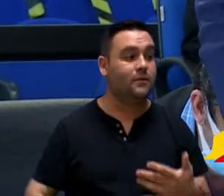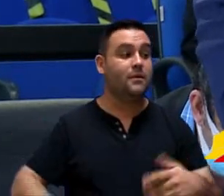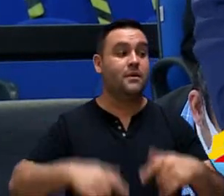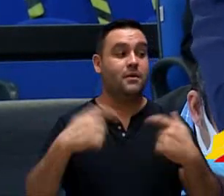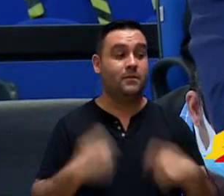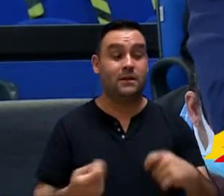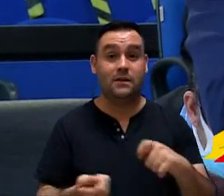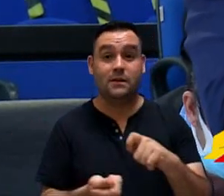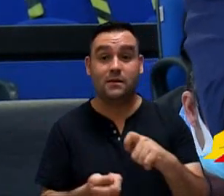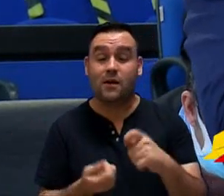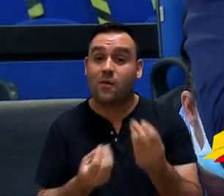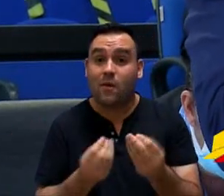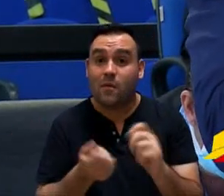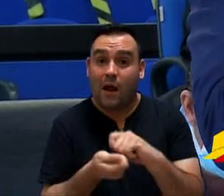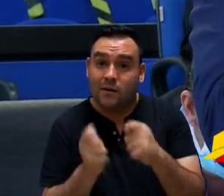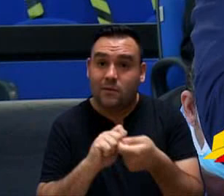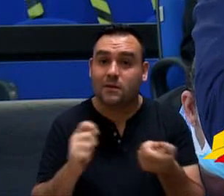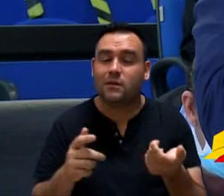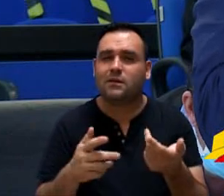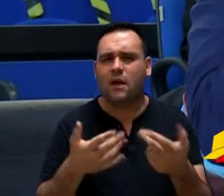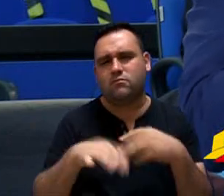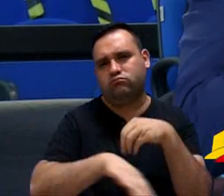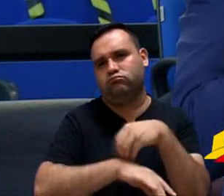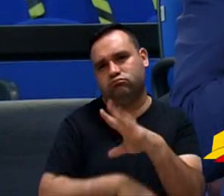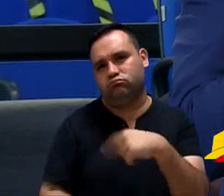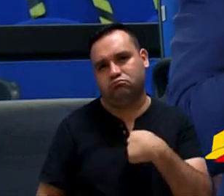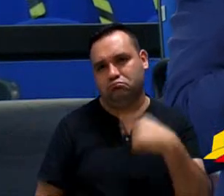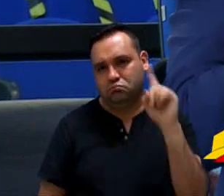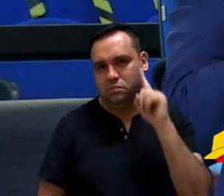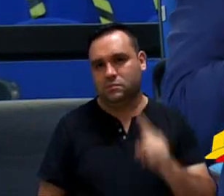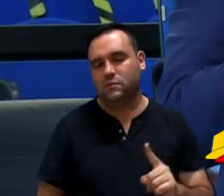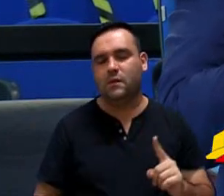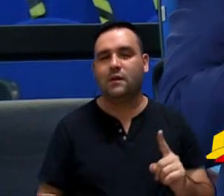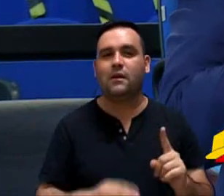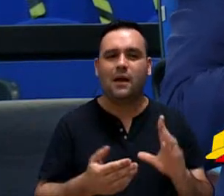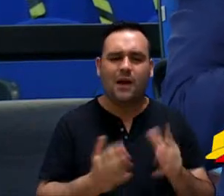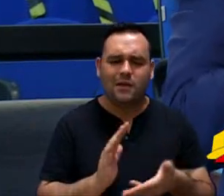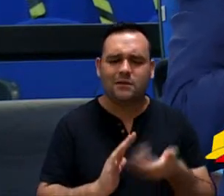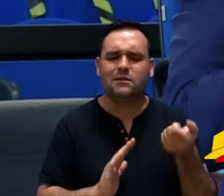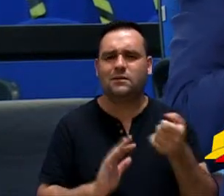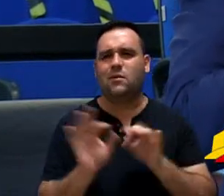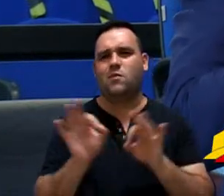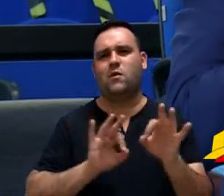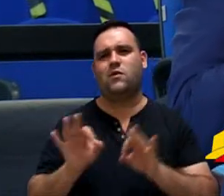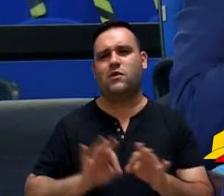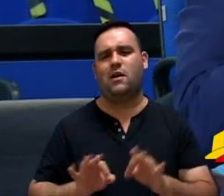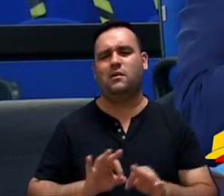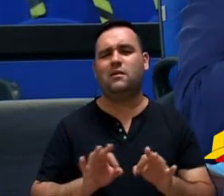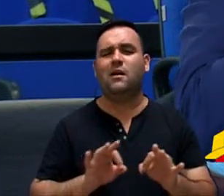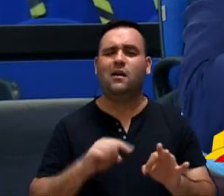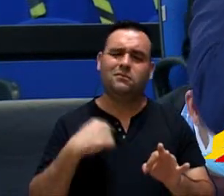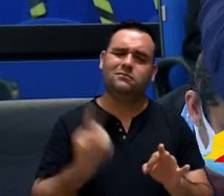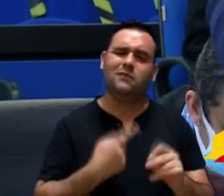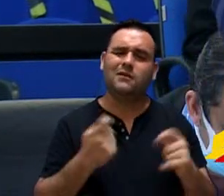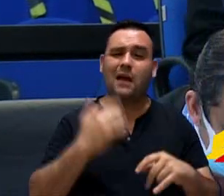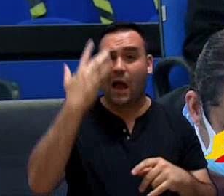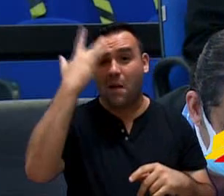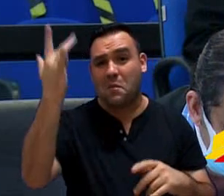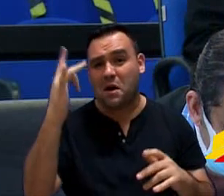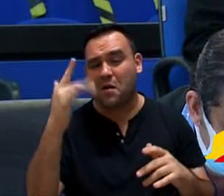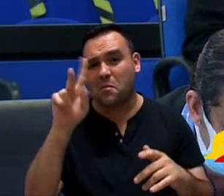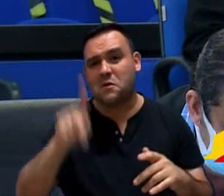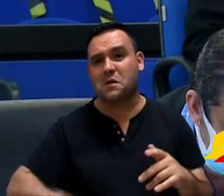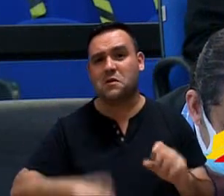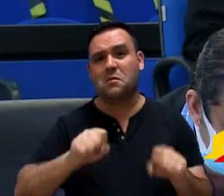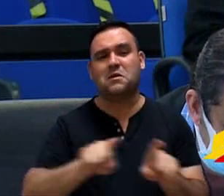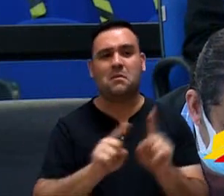Precisamos fazer. Então, a sugestão, Péreclis, não sei se é a sua, é que retire esse projeto e a gente pode fazer amanhã, não, o